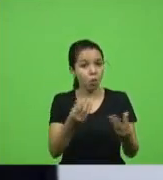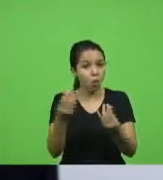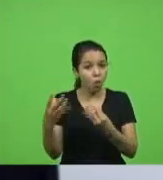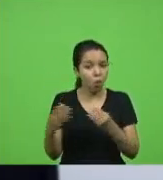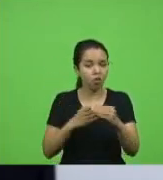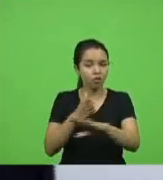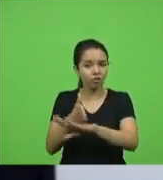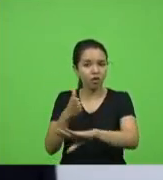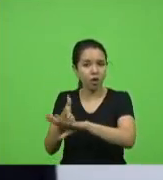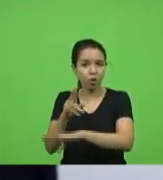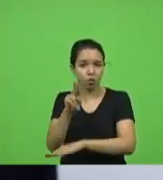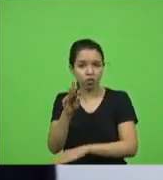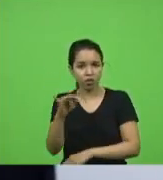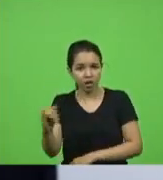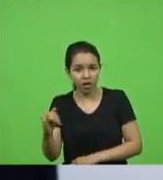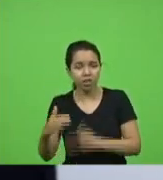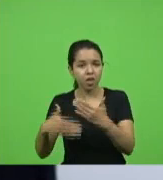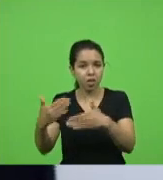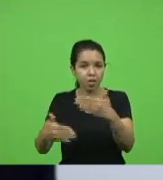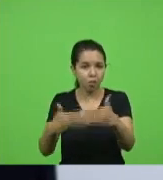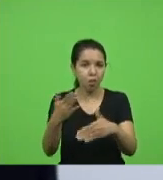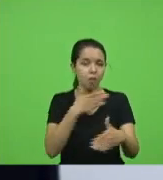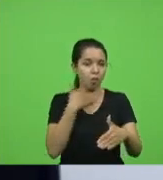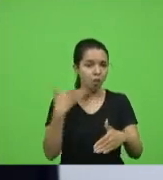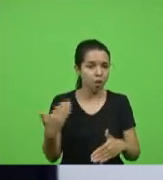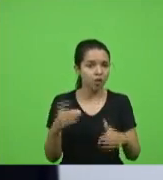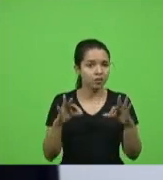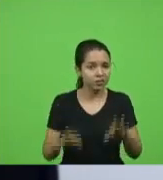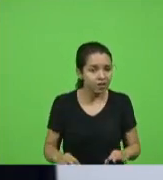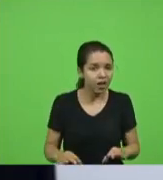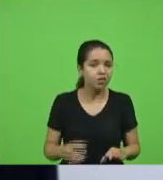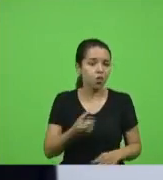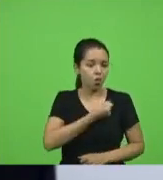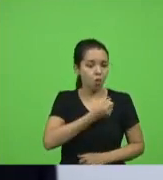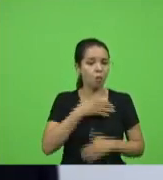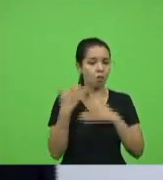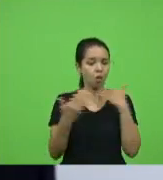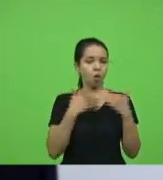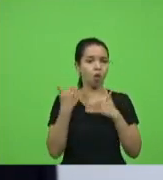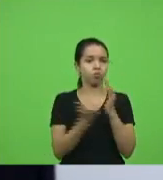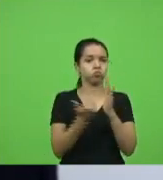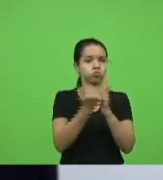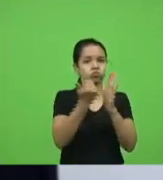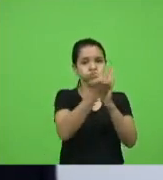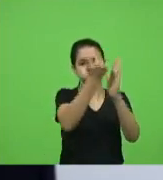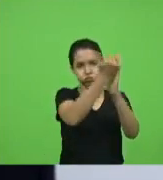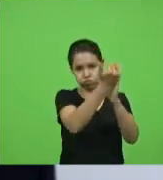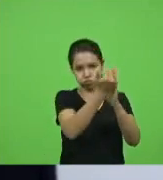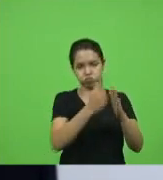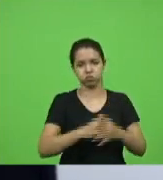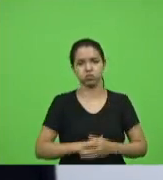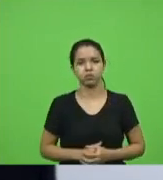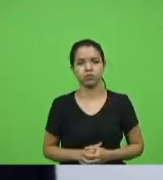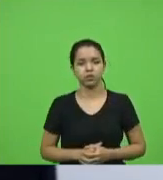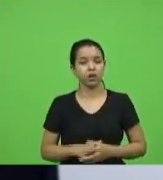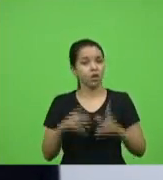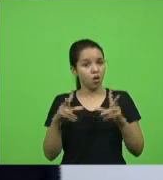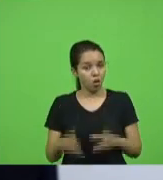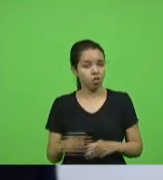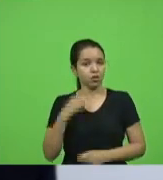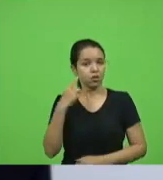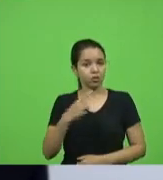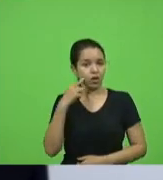acaba falecendo o número de óbitos será muito grande como disse o deputado Padre Pedro